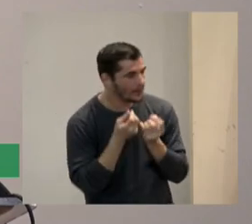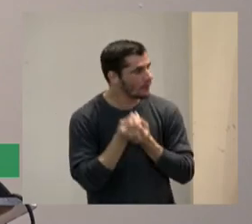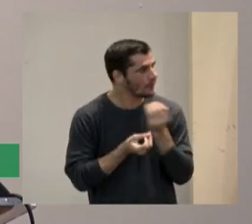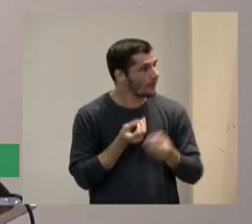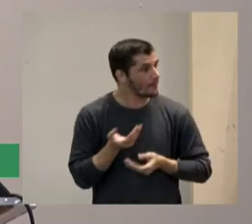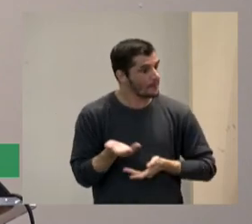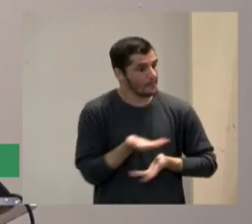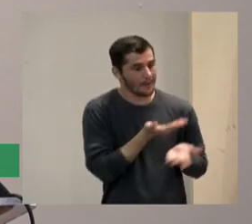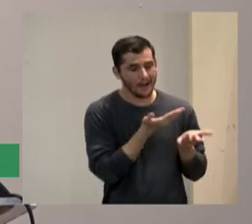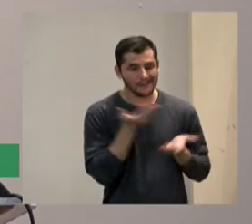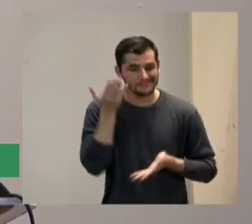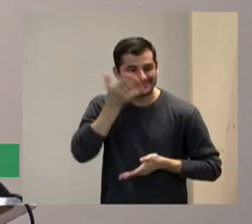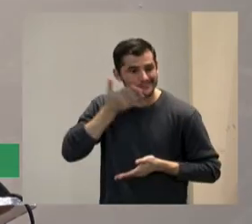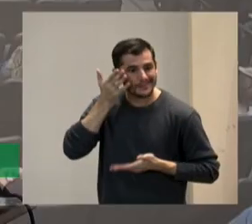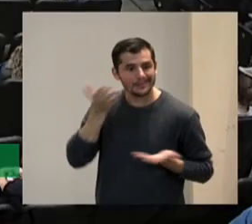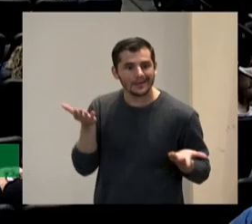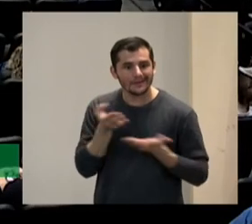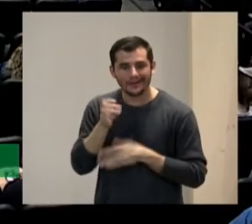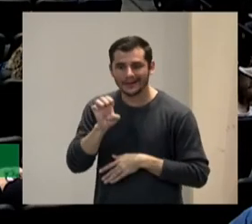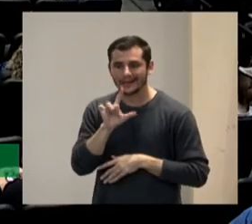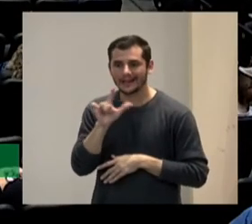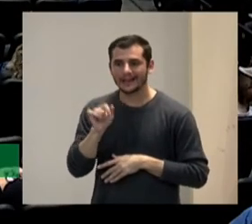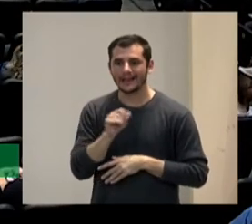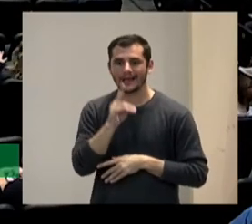proferir sua palestra ao senhor Eladio